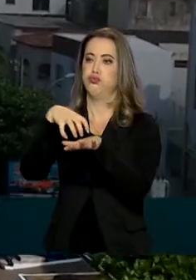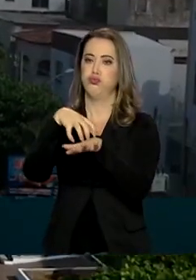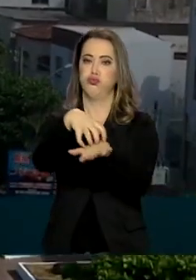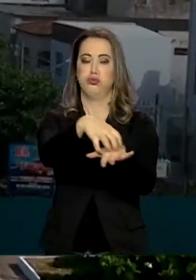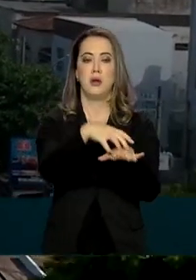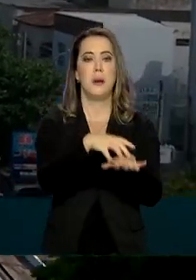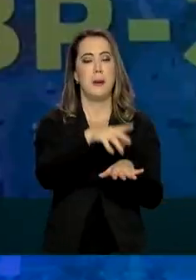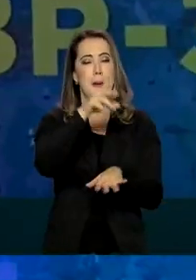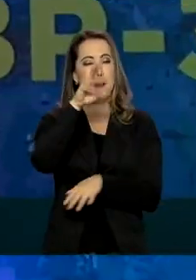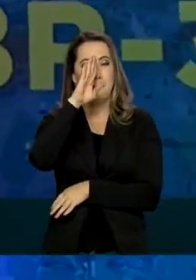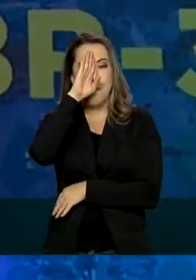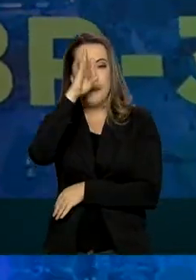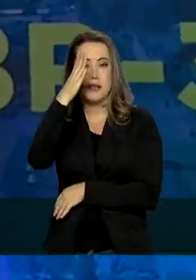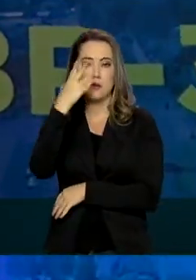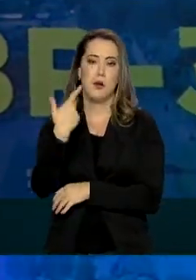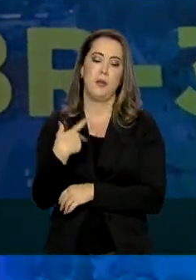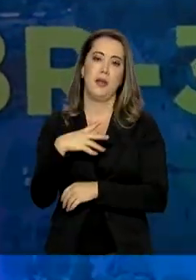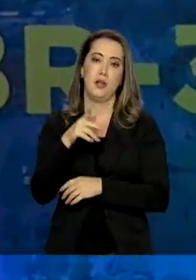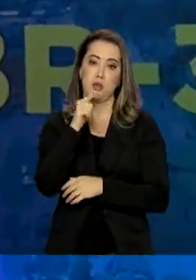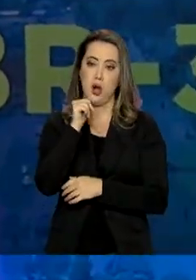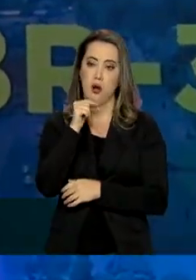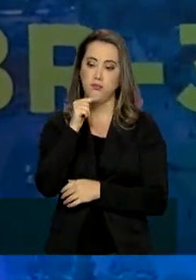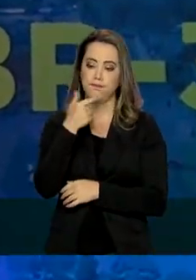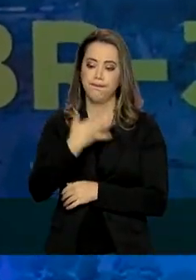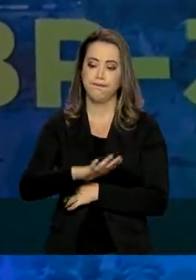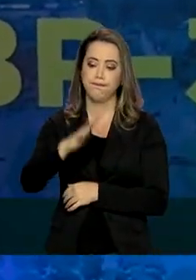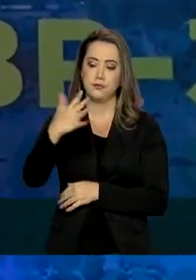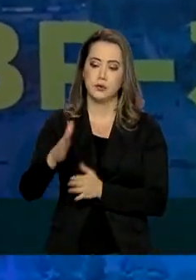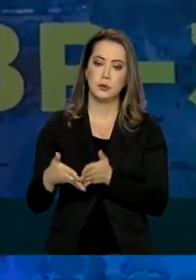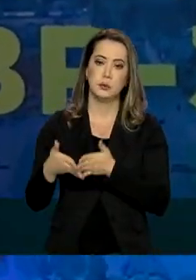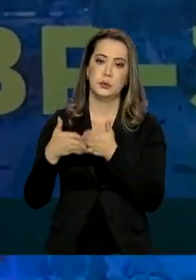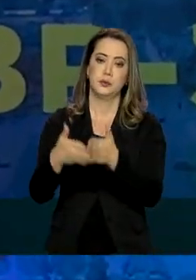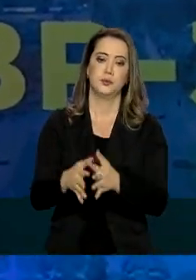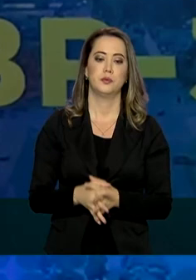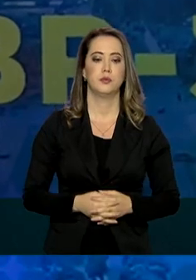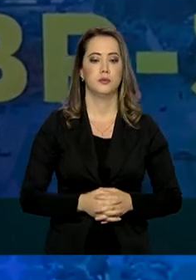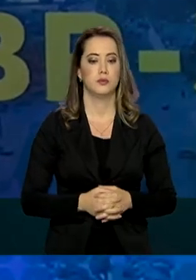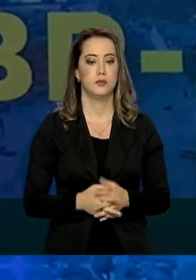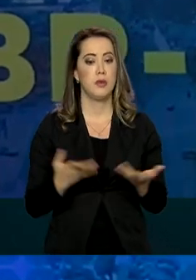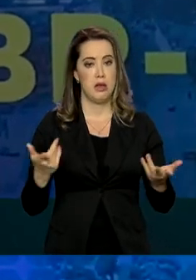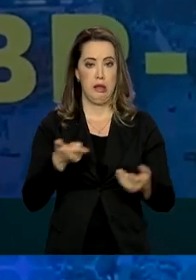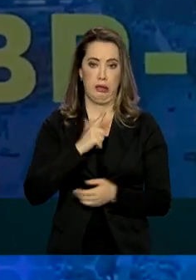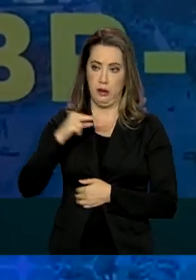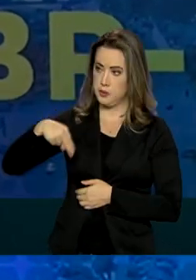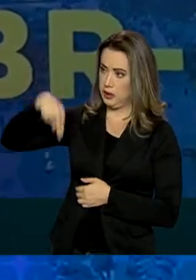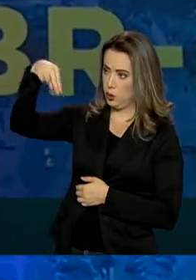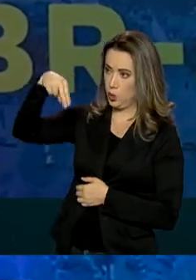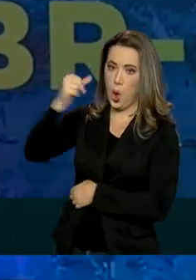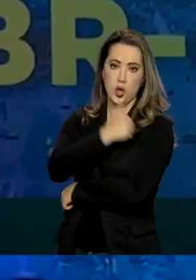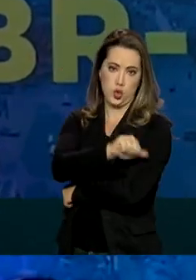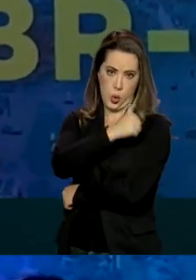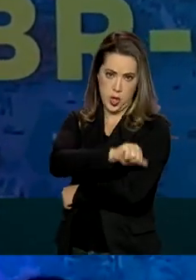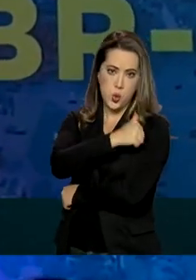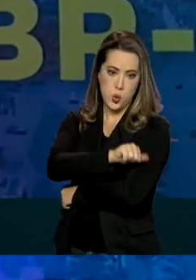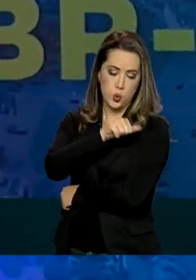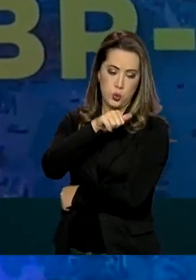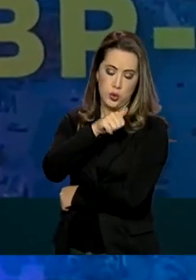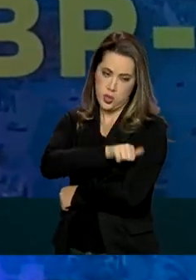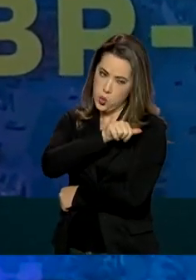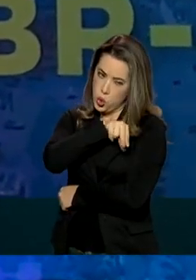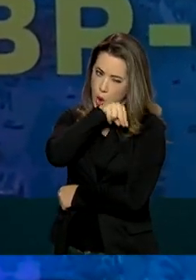Porto do Açú. Aqui no norte do Rio, nós temos um porto que é uma potência, que é o Porto do Açú, e que vai